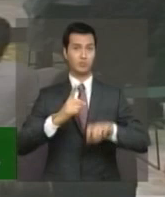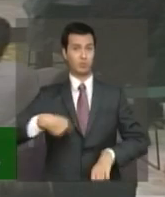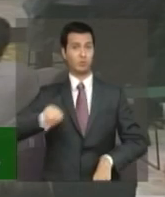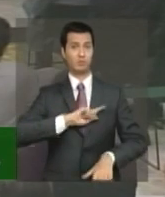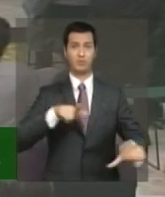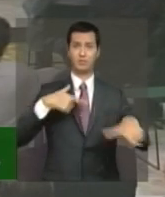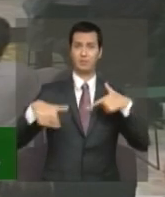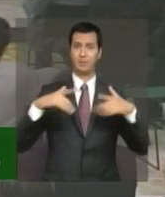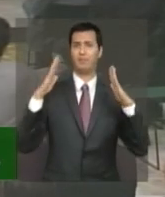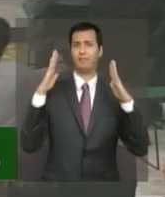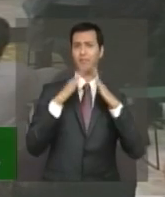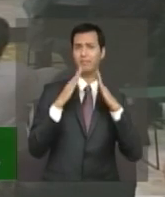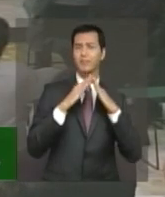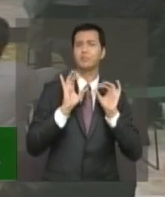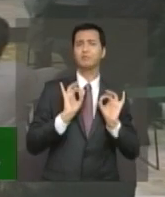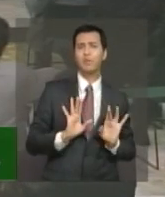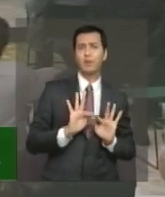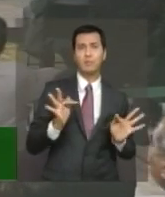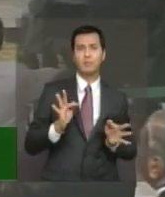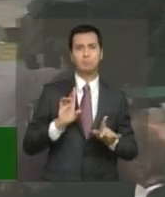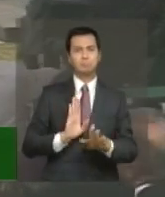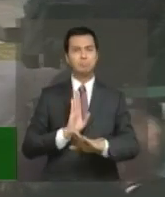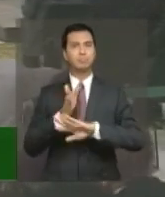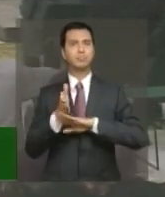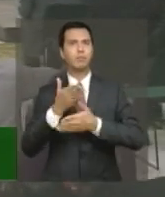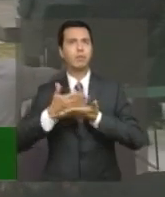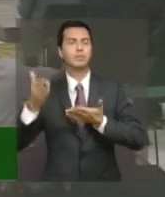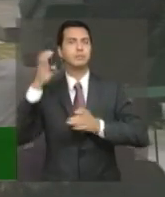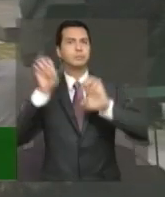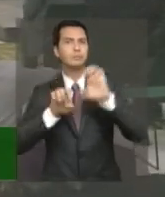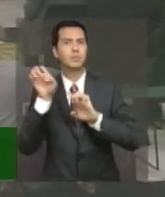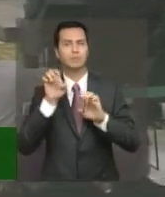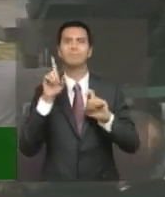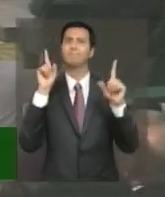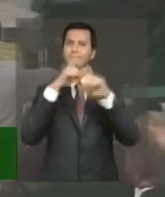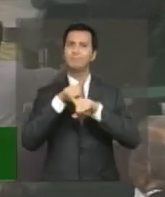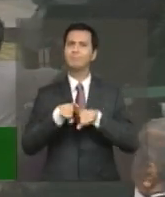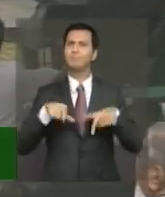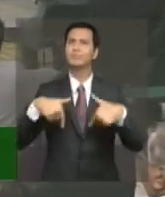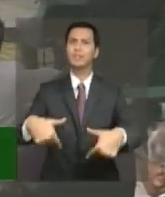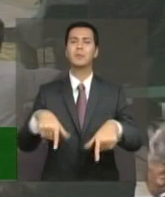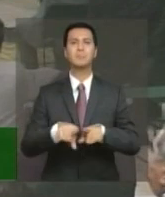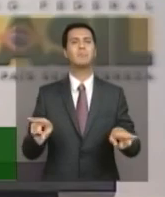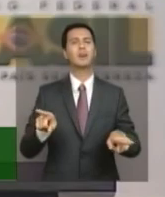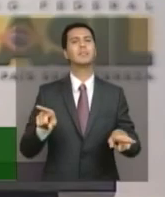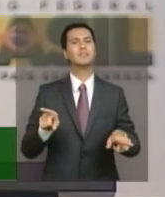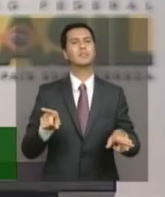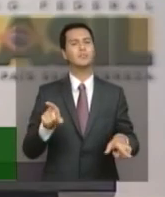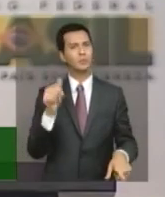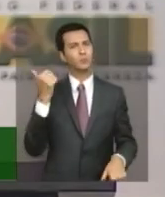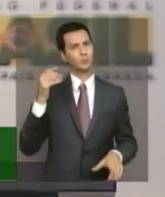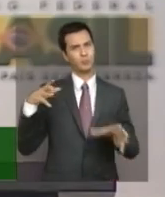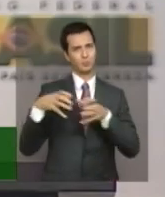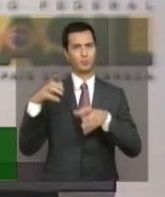através do Bolsa Família nos tem proporcionado e nos tem trazido ao conhecimento.